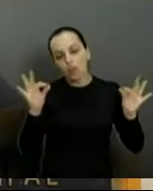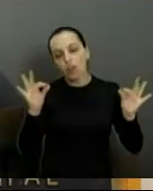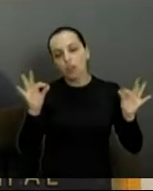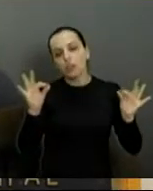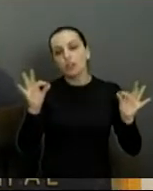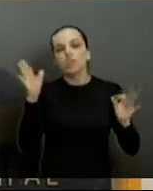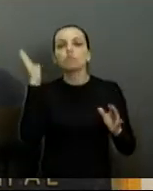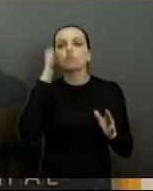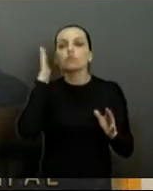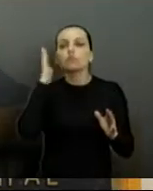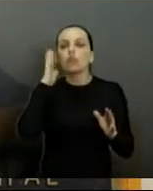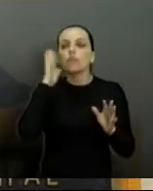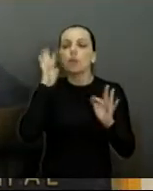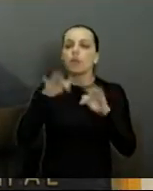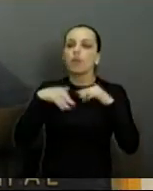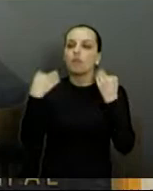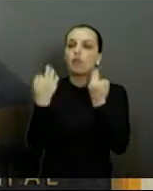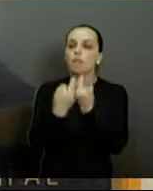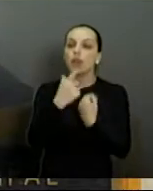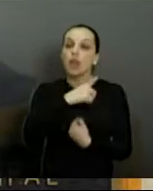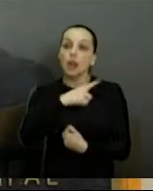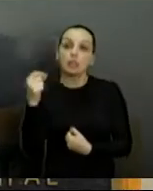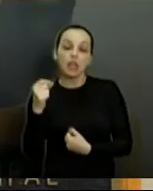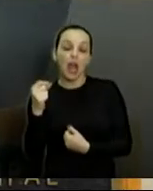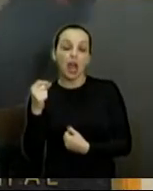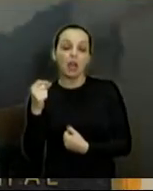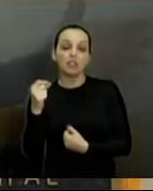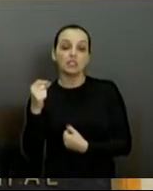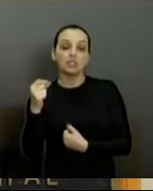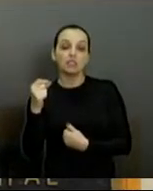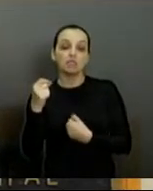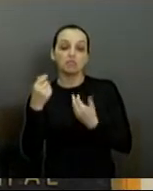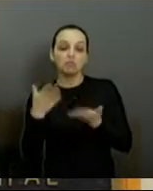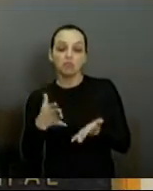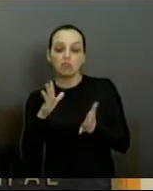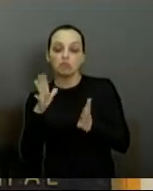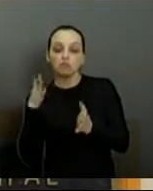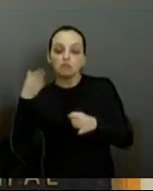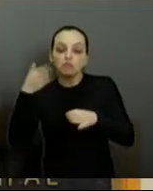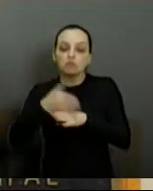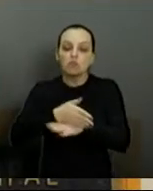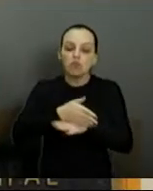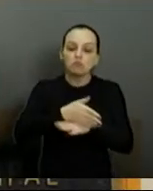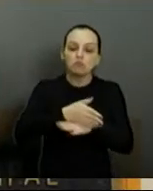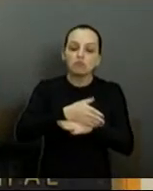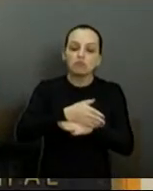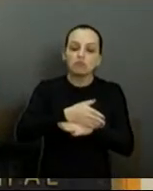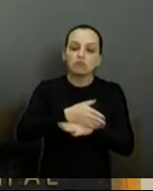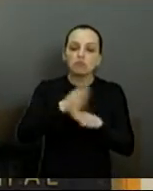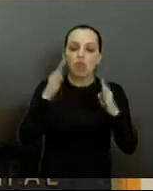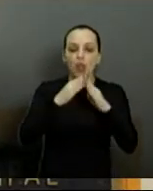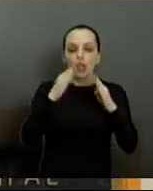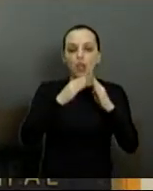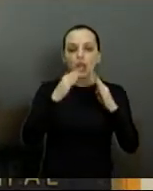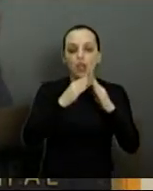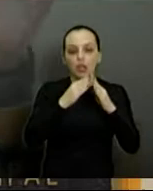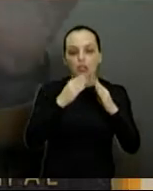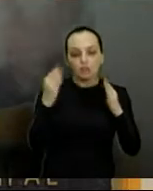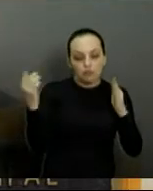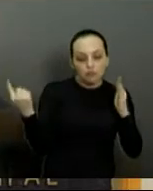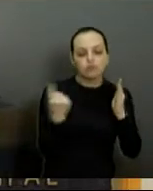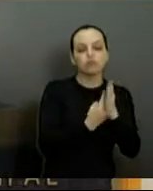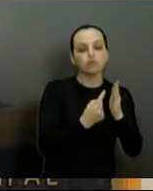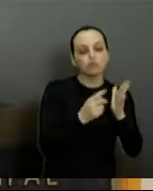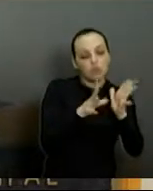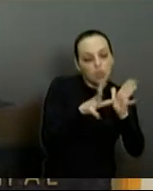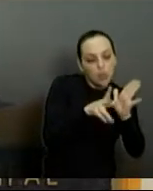em casa, entrando por assalpão, e eu acho que em breve já será pego. Mas